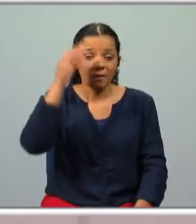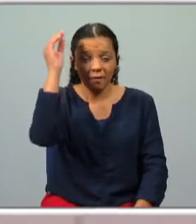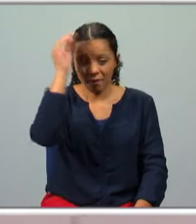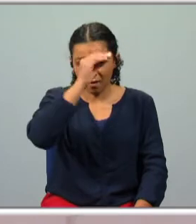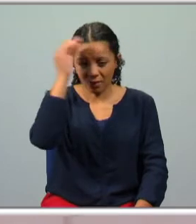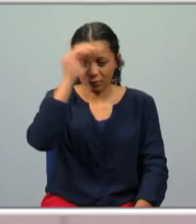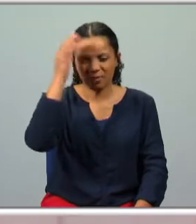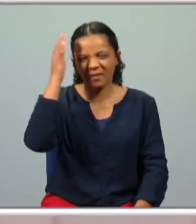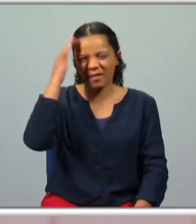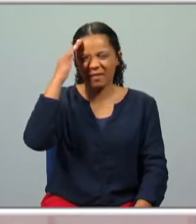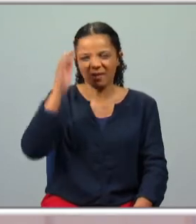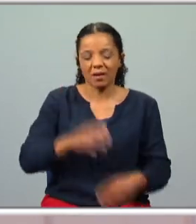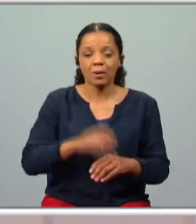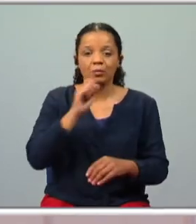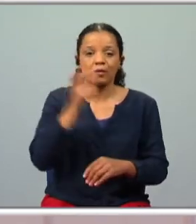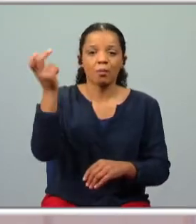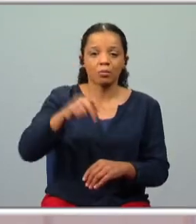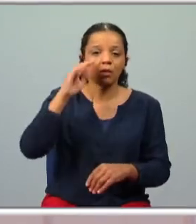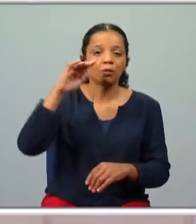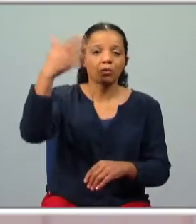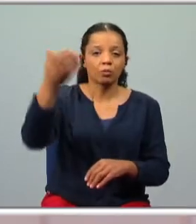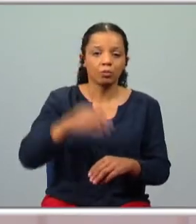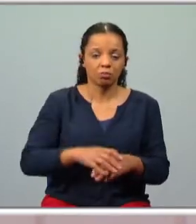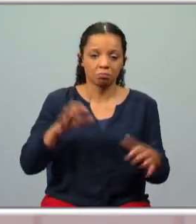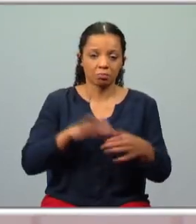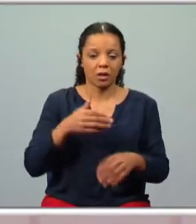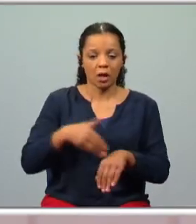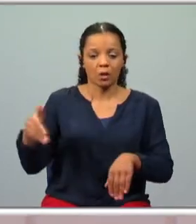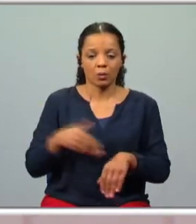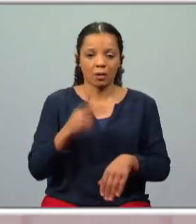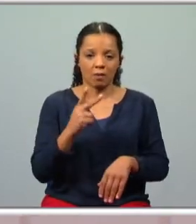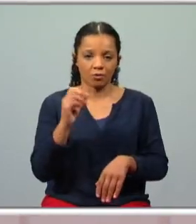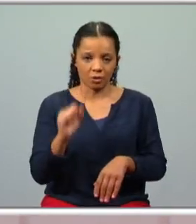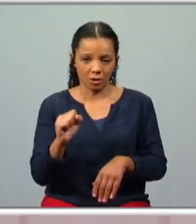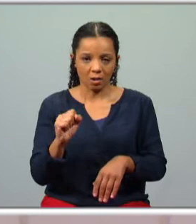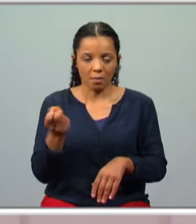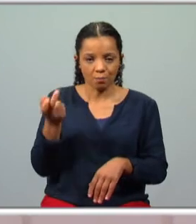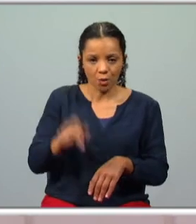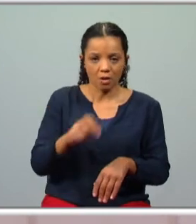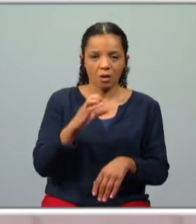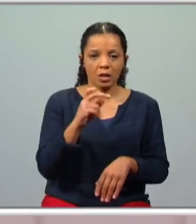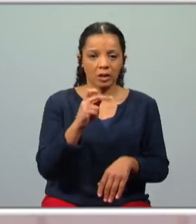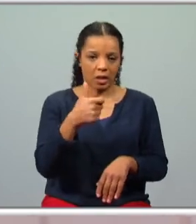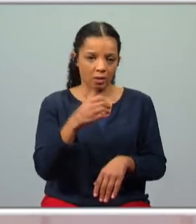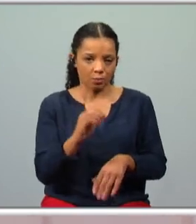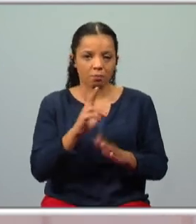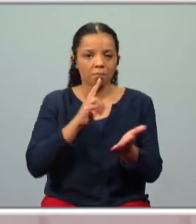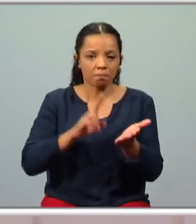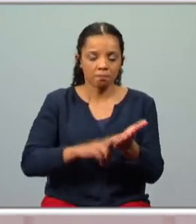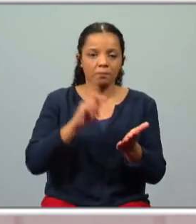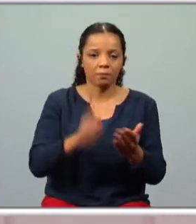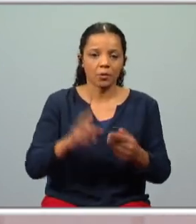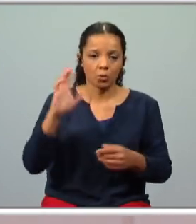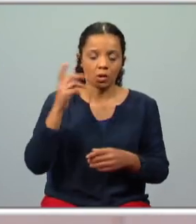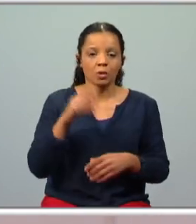são previsões daquilo que vai acontecer no futuro em relação ao momento em que Vasco da Gama passou o cabo mas a verdade é que quando